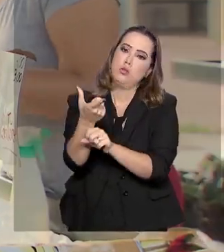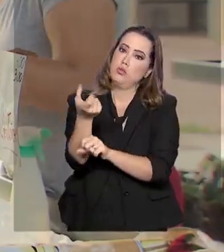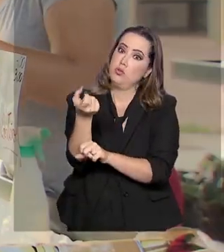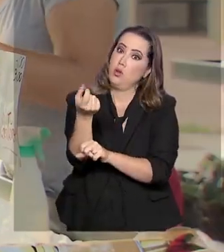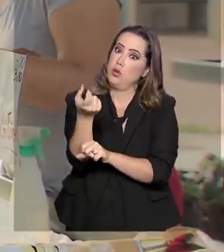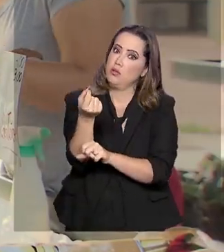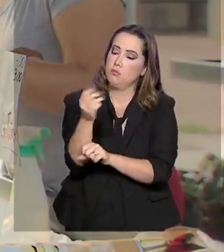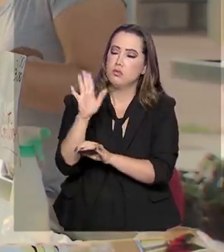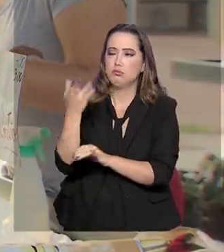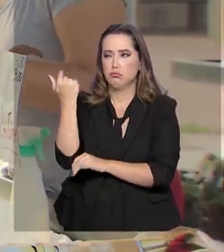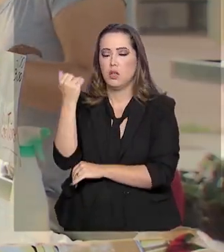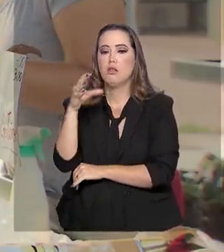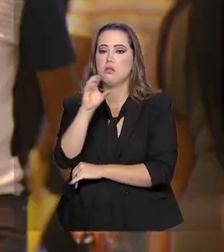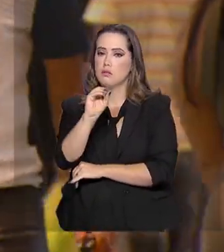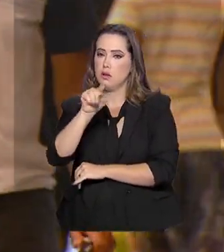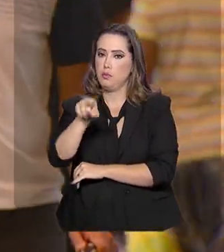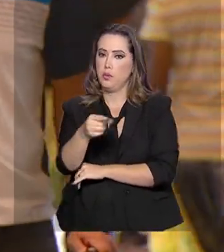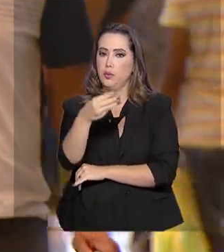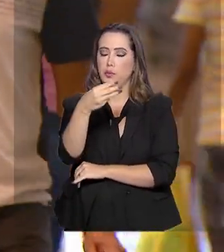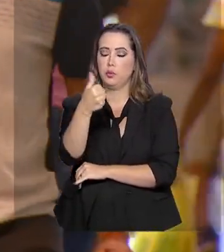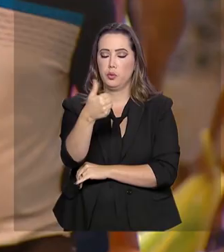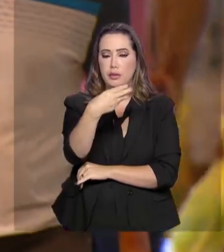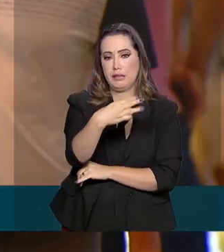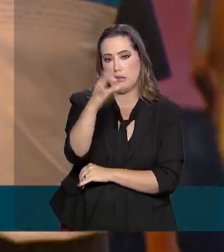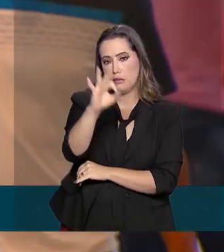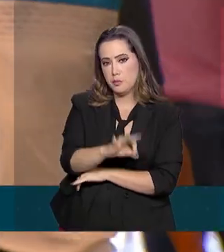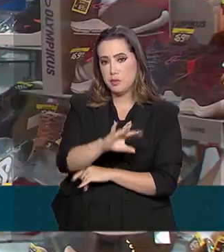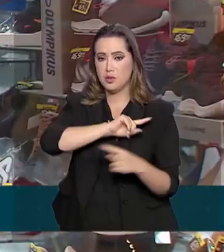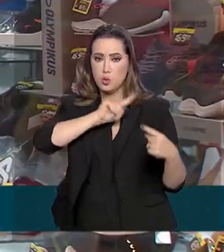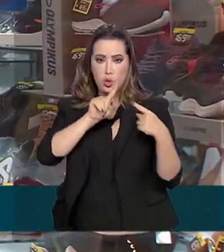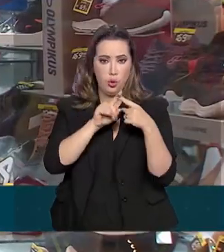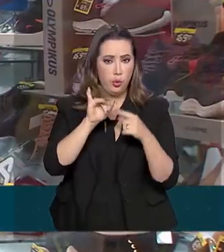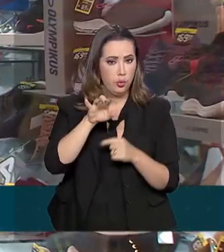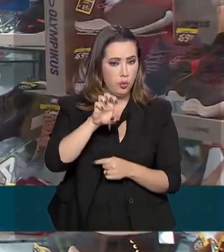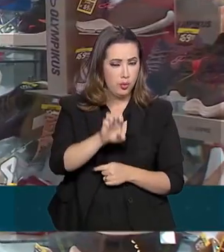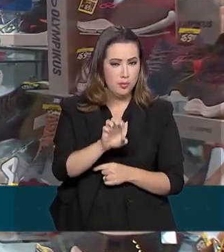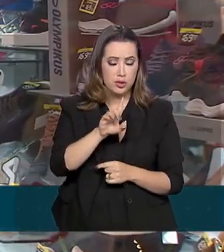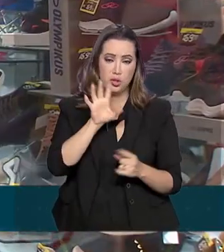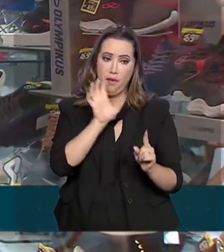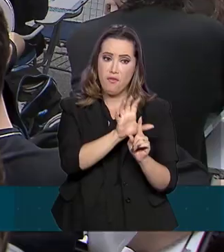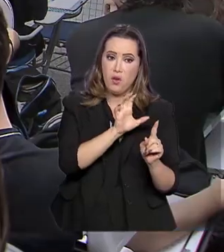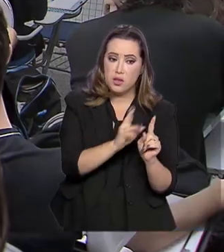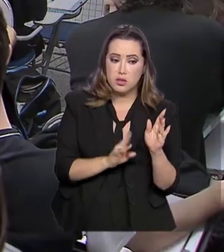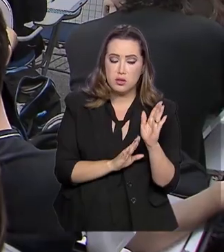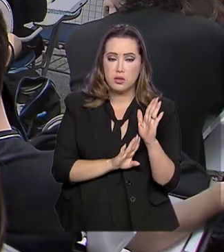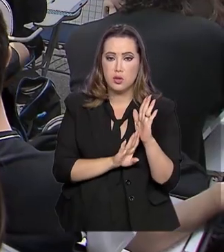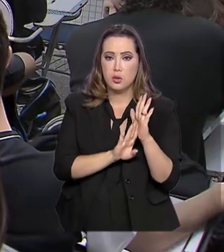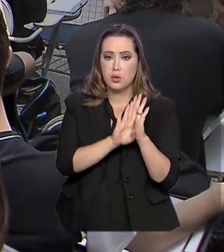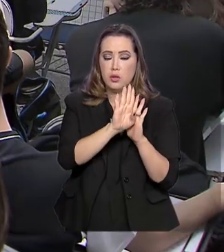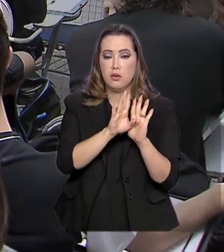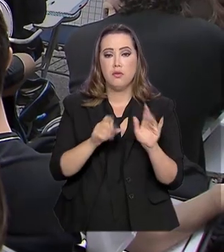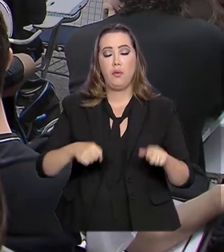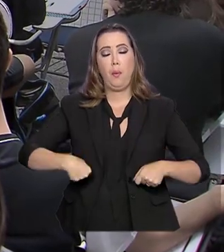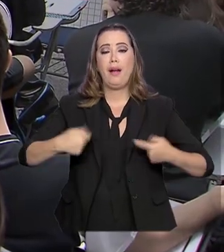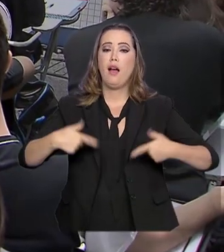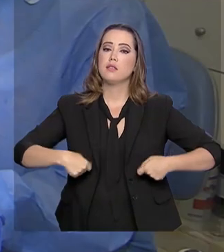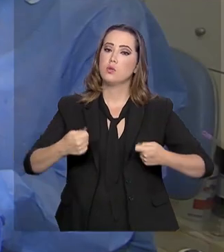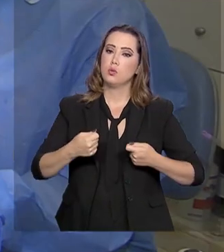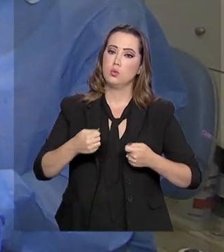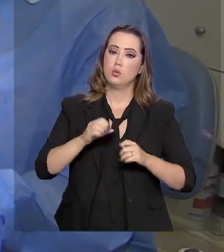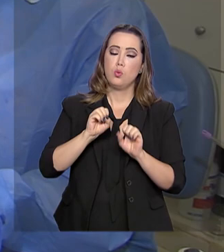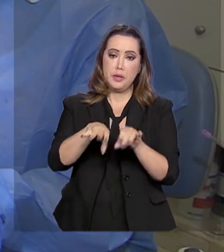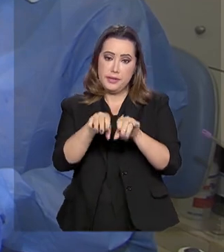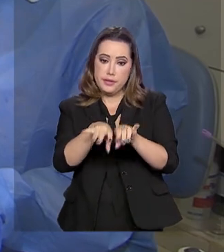foi de 0,13%. Segundo o IBGE, o que mais influenciou nesse resultado foram os gastos com educação,